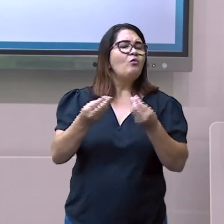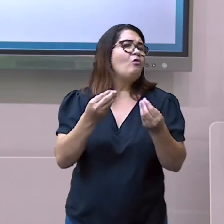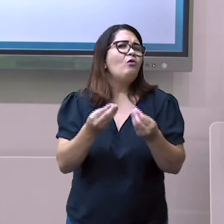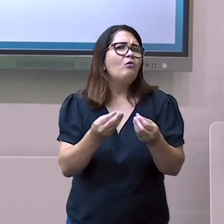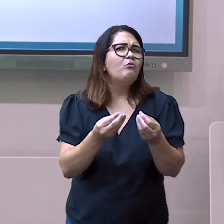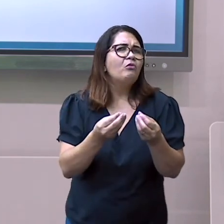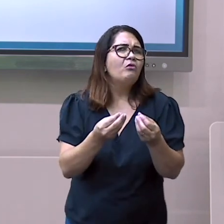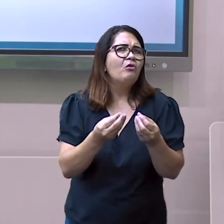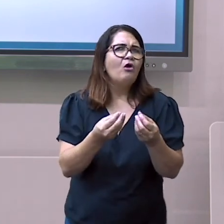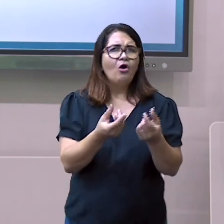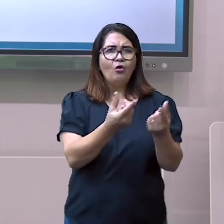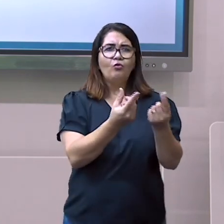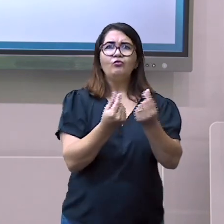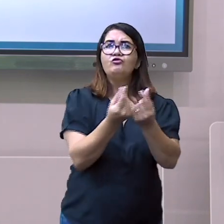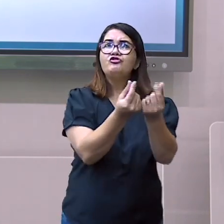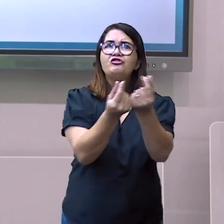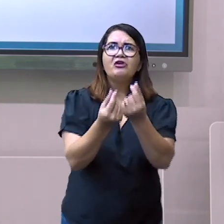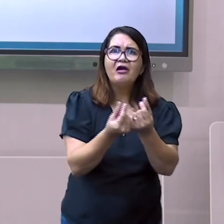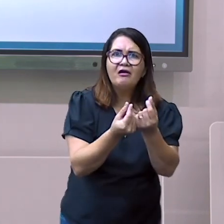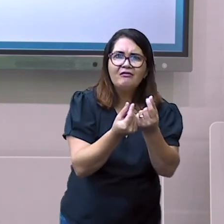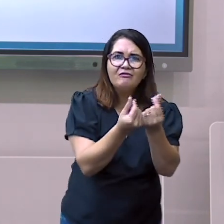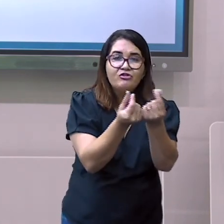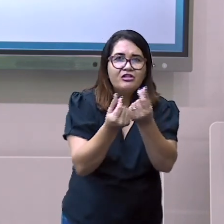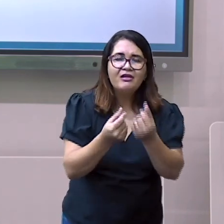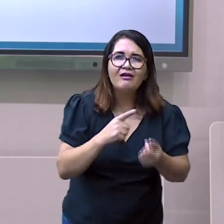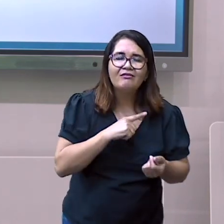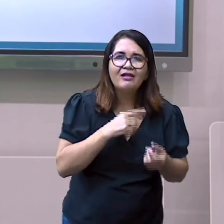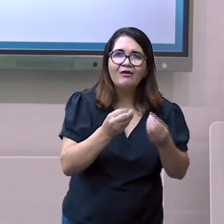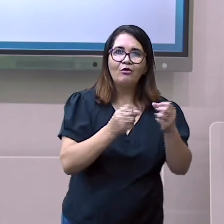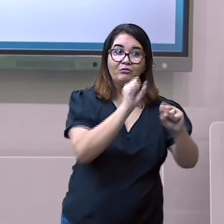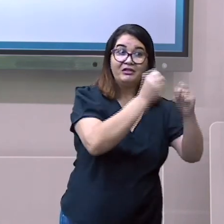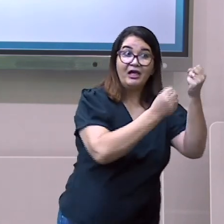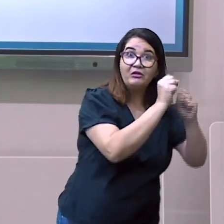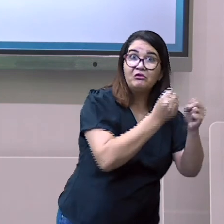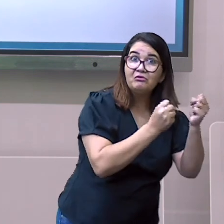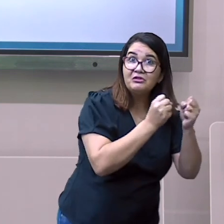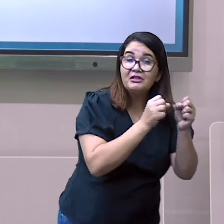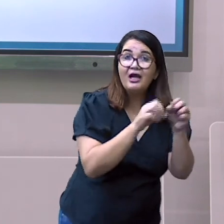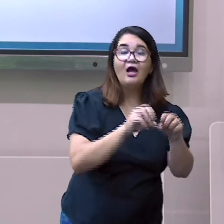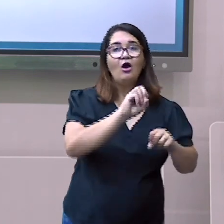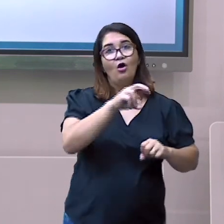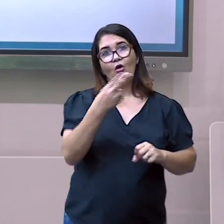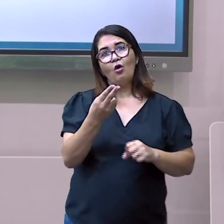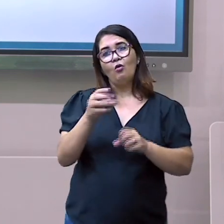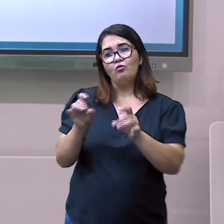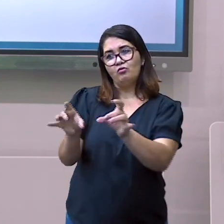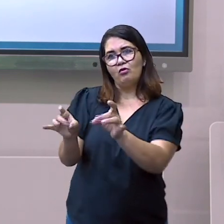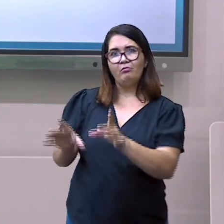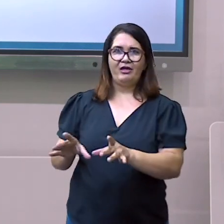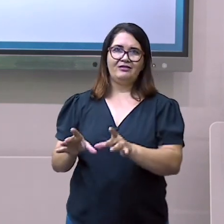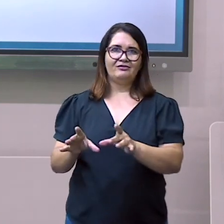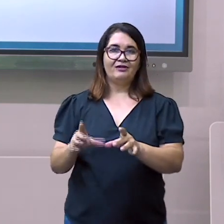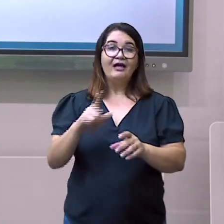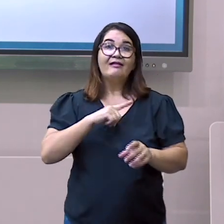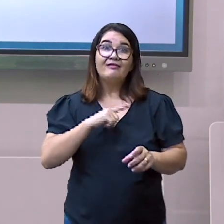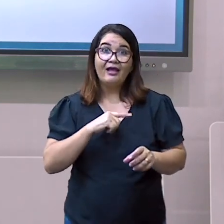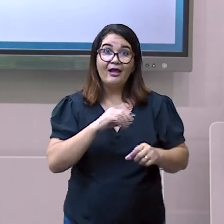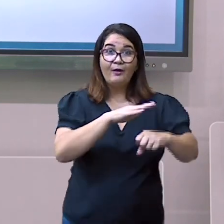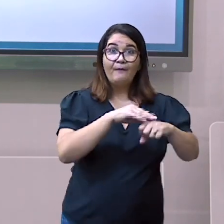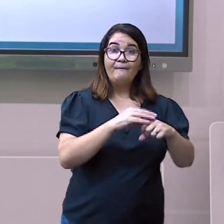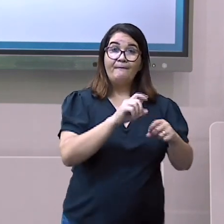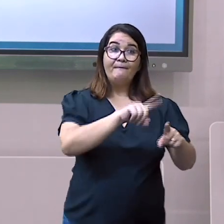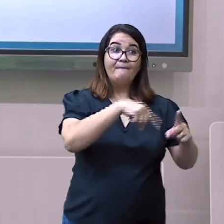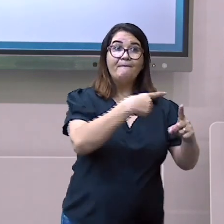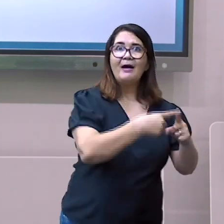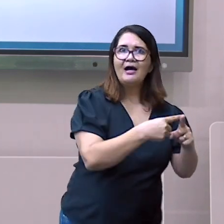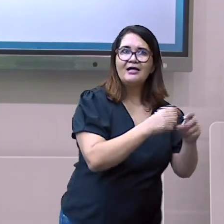Através da indústria ou através do comércio? Eu quero que você faça um breve relato sobre isso no seu caderno, ok?